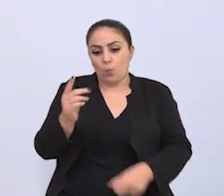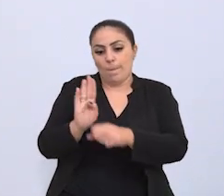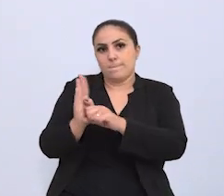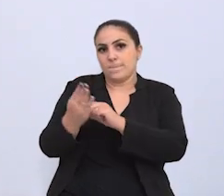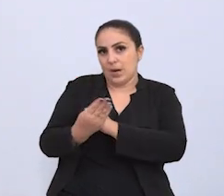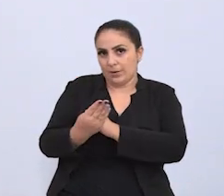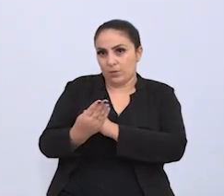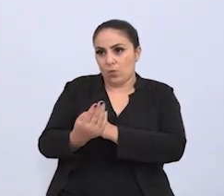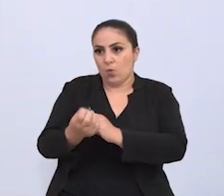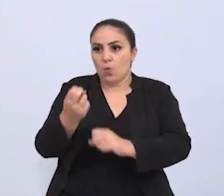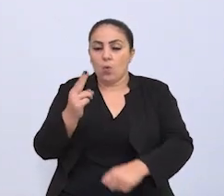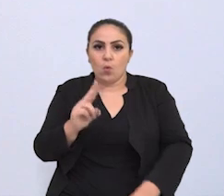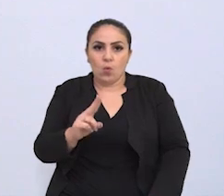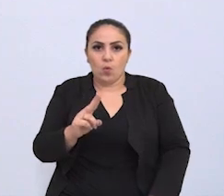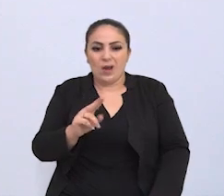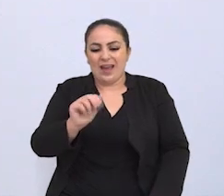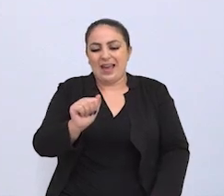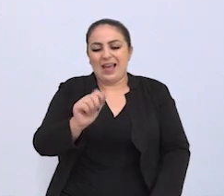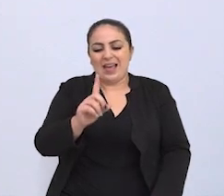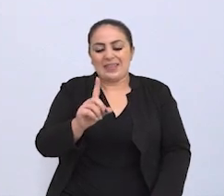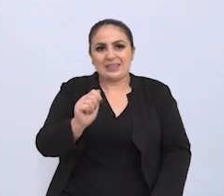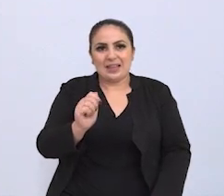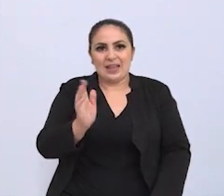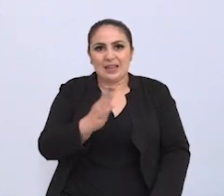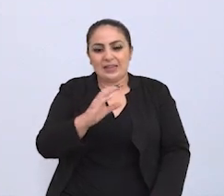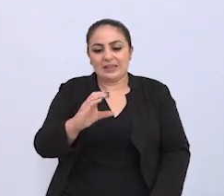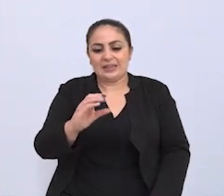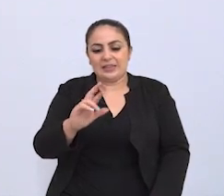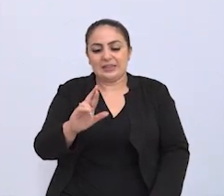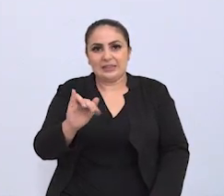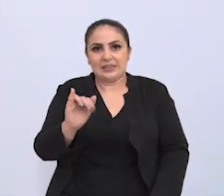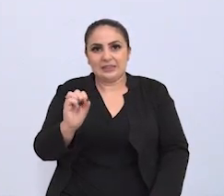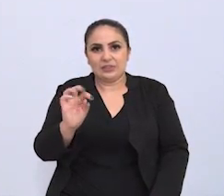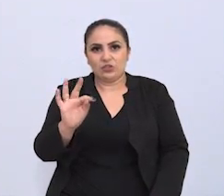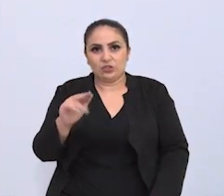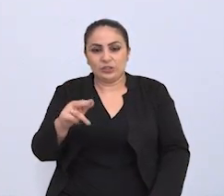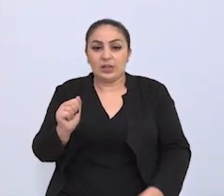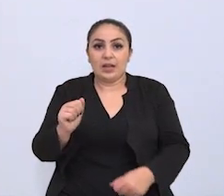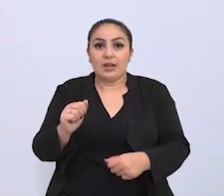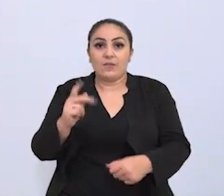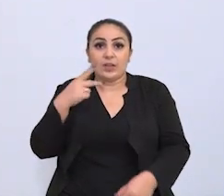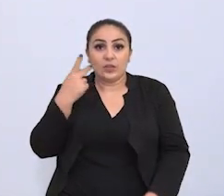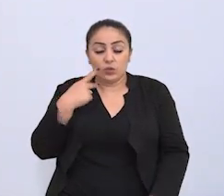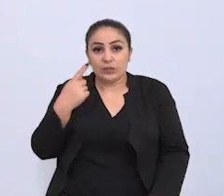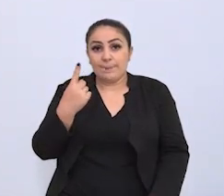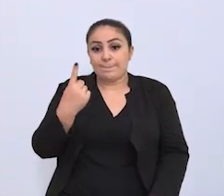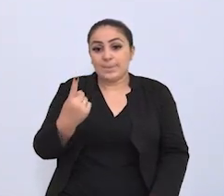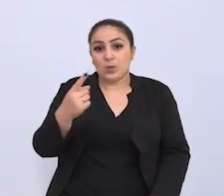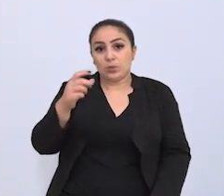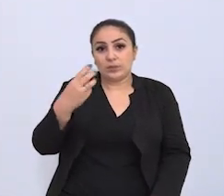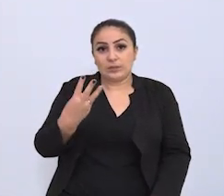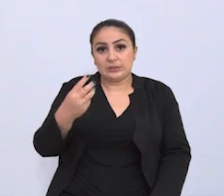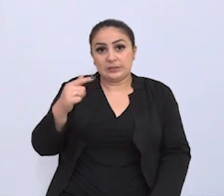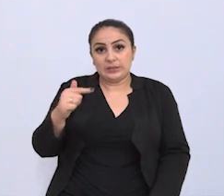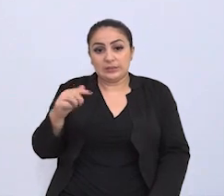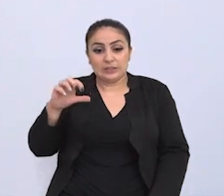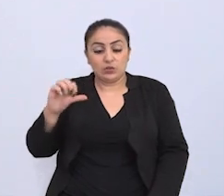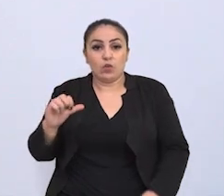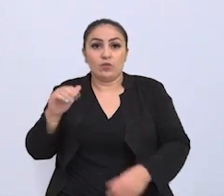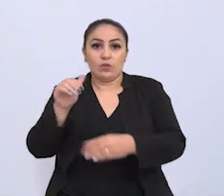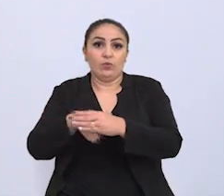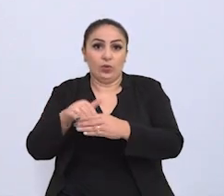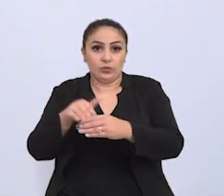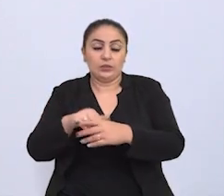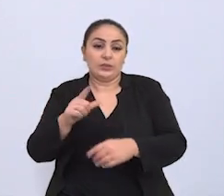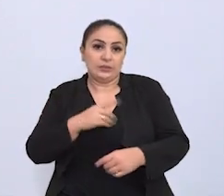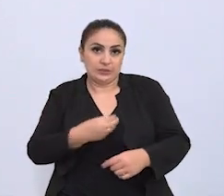bairro ou a Ada Cristina não vai ser a vereadora dos mil trezentos e setenta e nove votos que